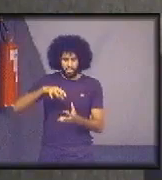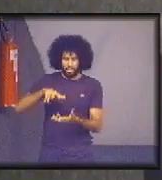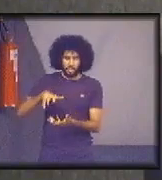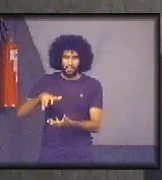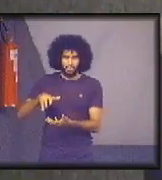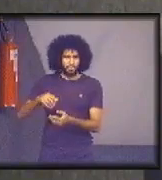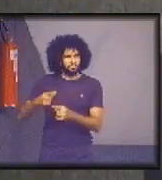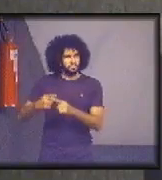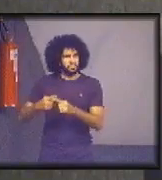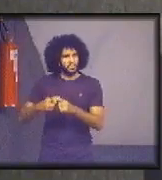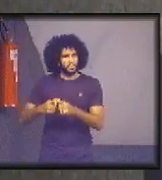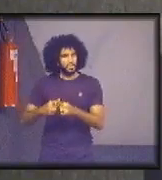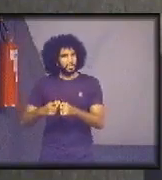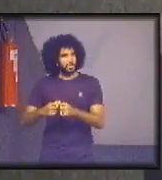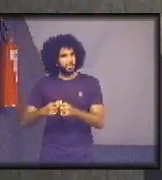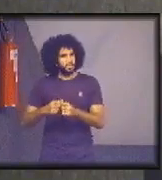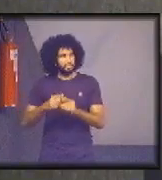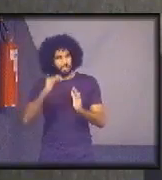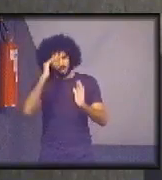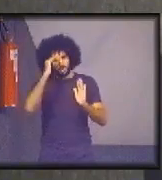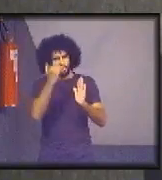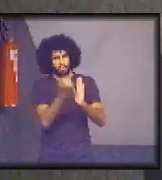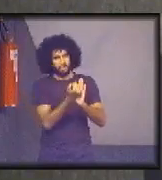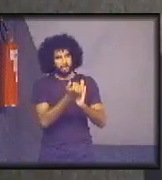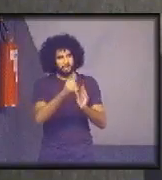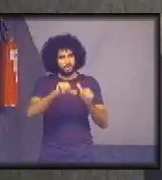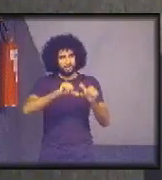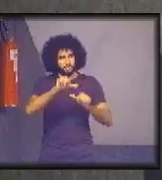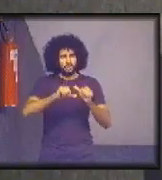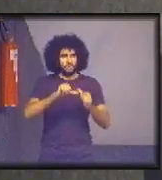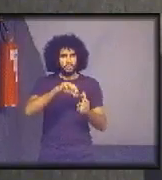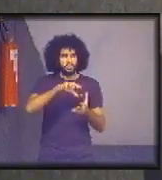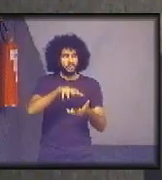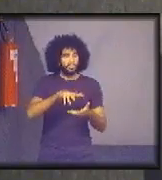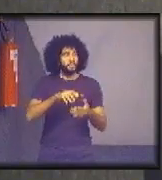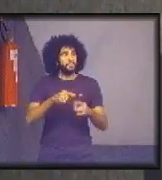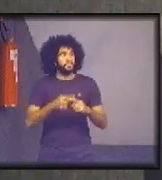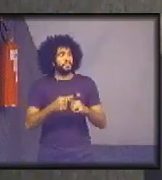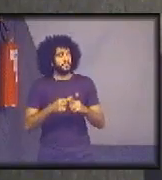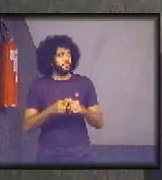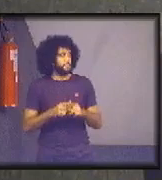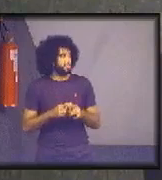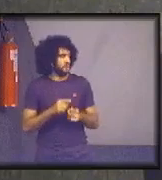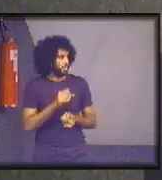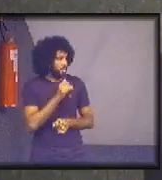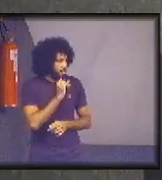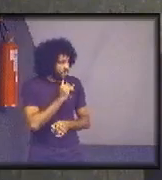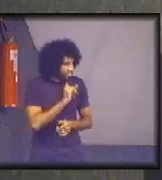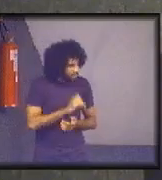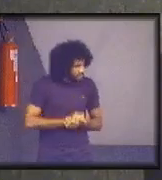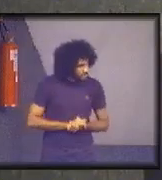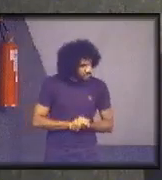ela está cumprindo a ação contra a mudança global? Porque os projetos de arborização estão